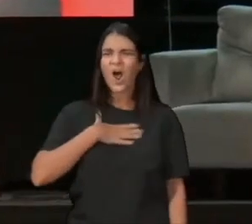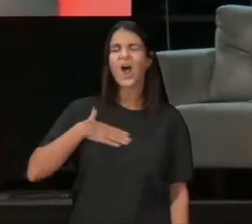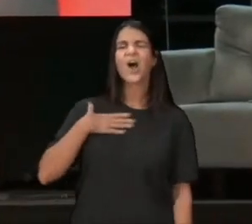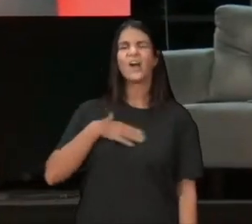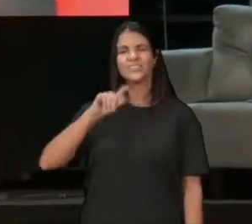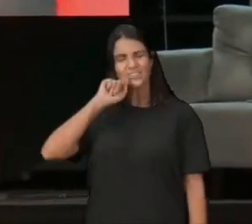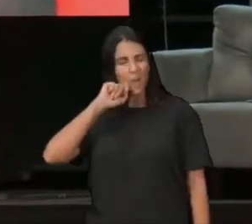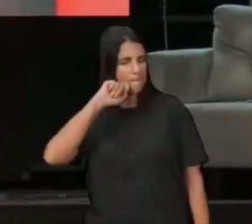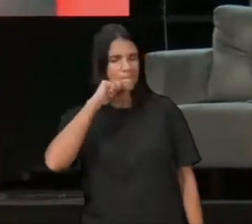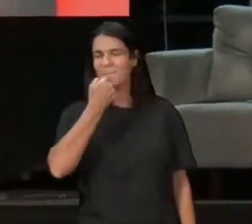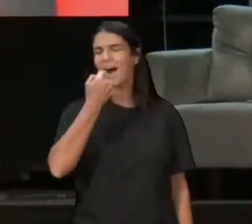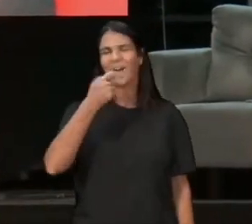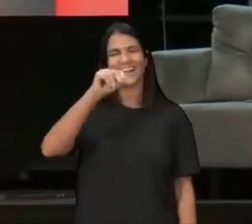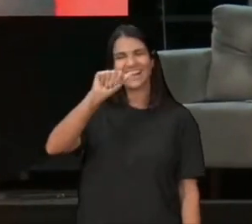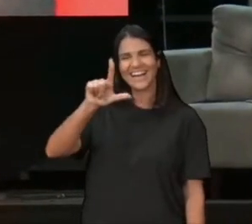com muito alho,